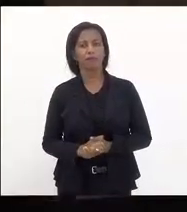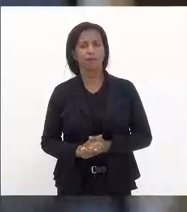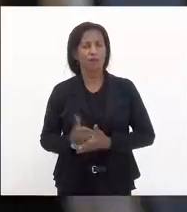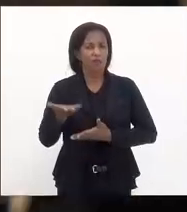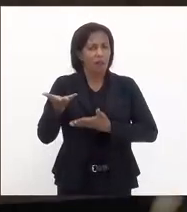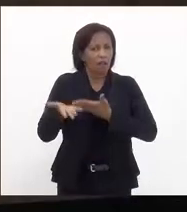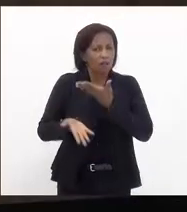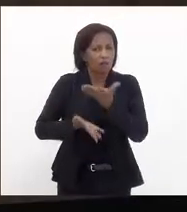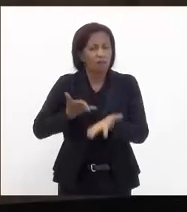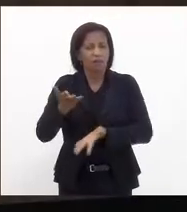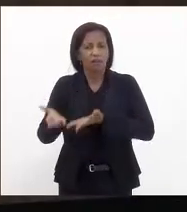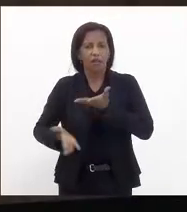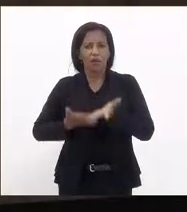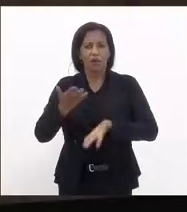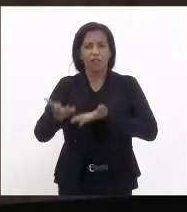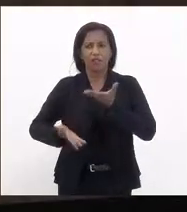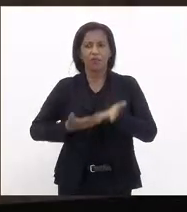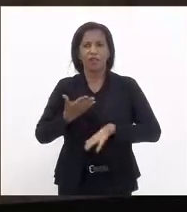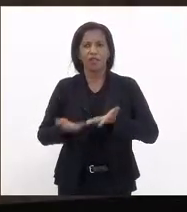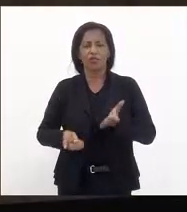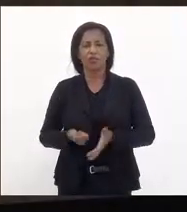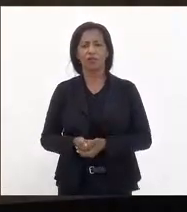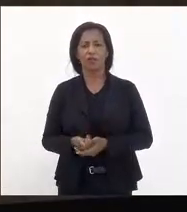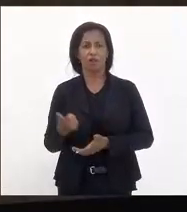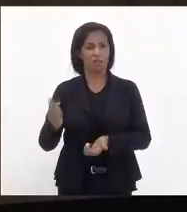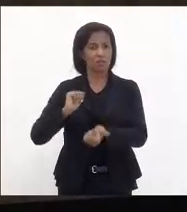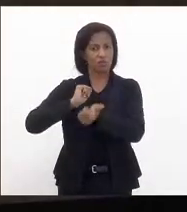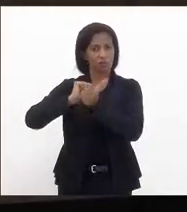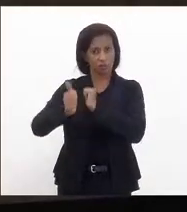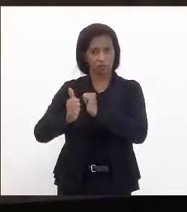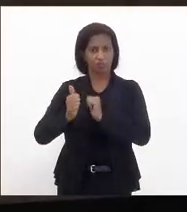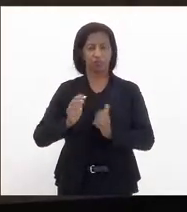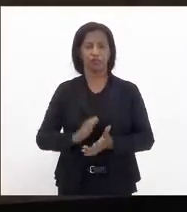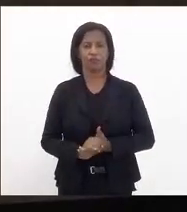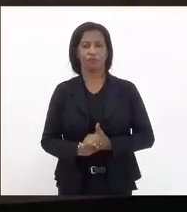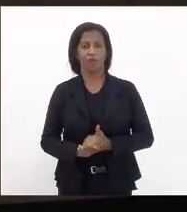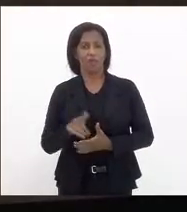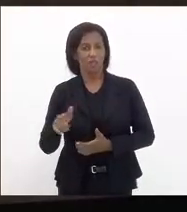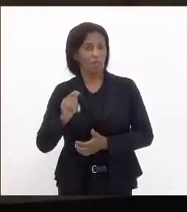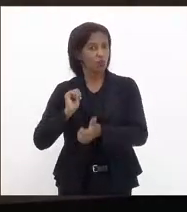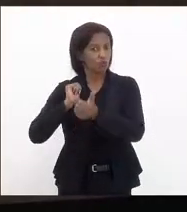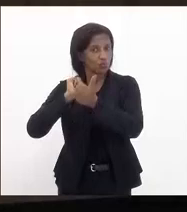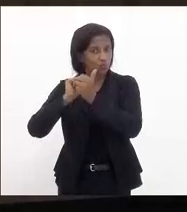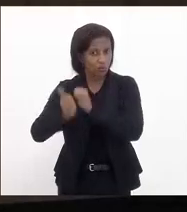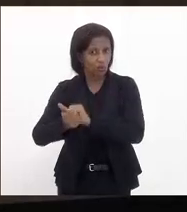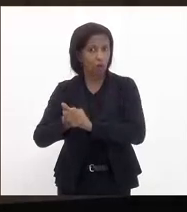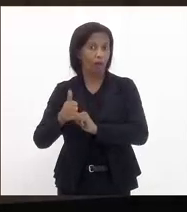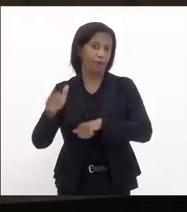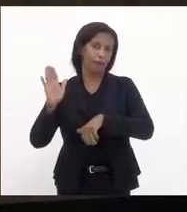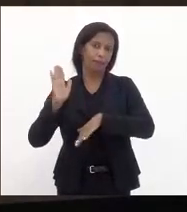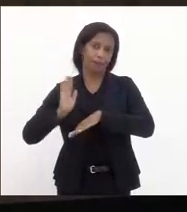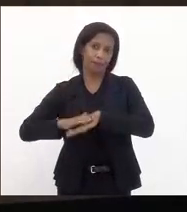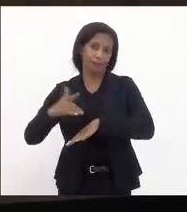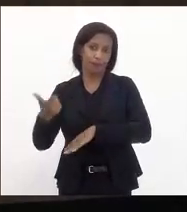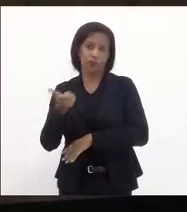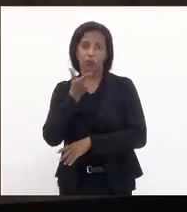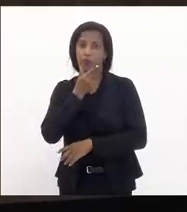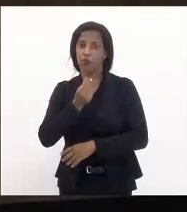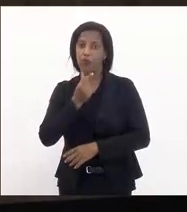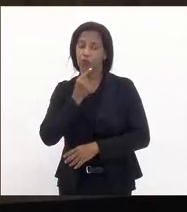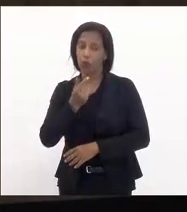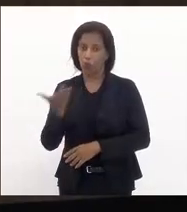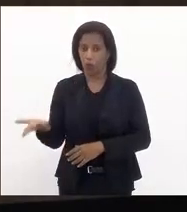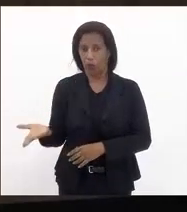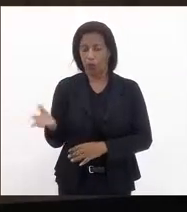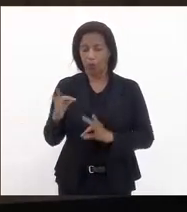se dedicando a esse esporte que é um esporte ainda masculino que é um esporte